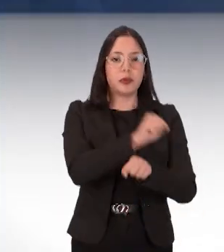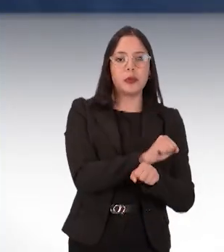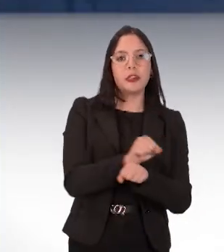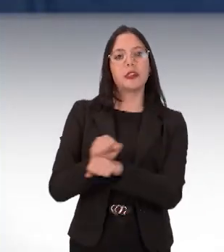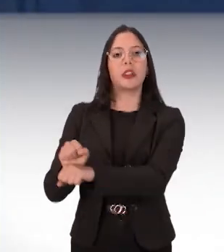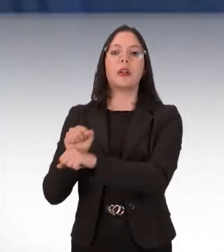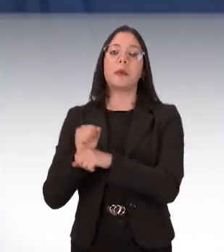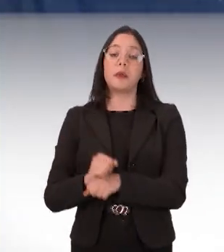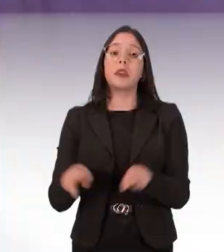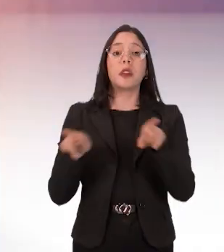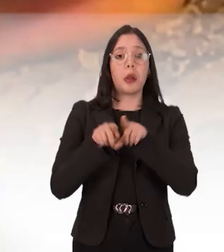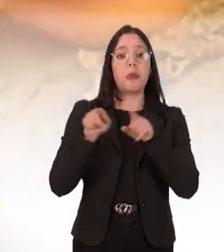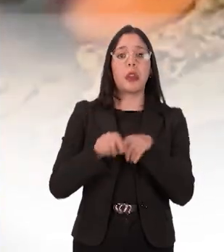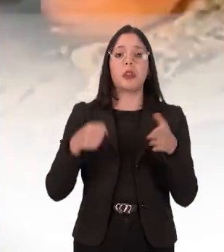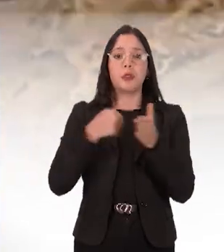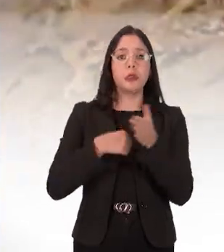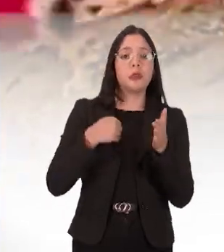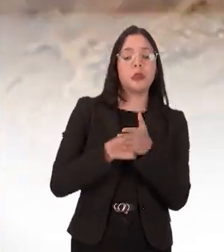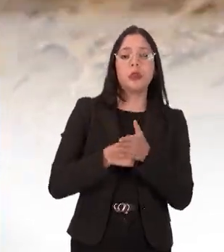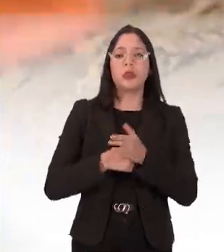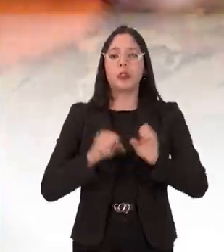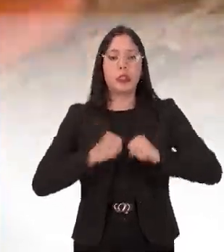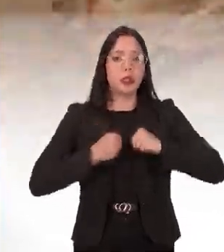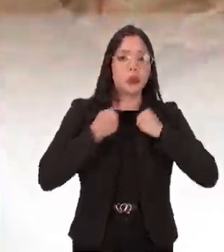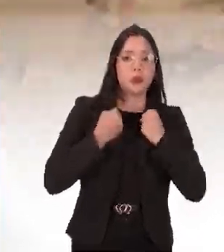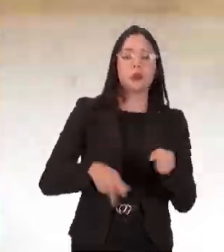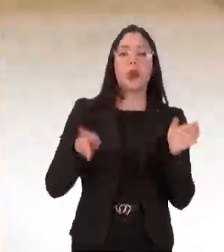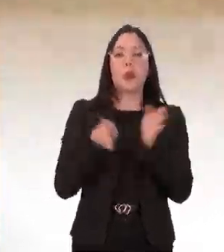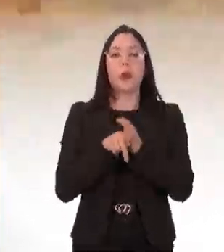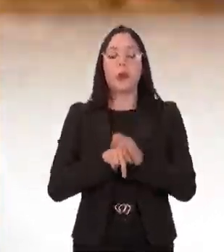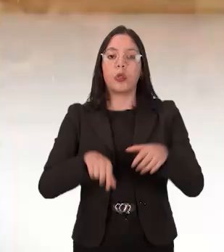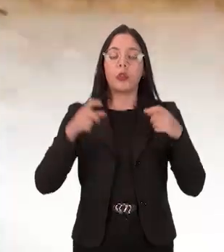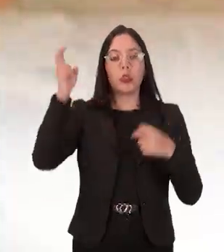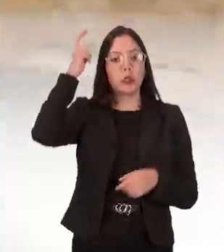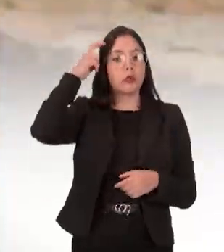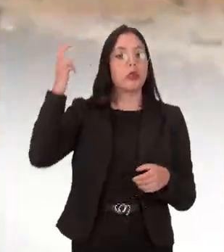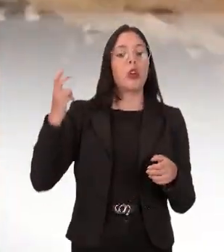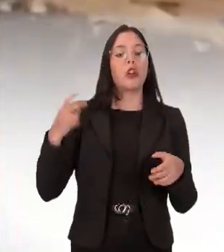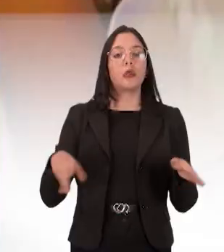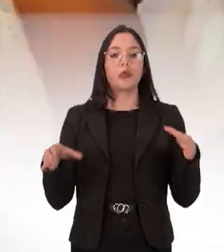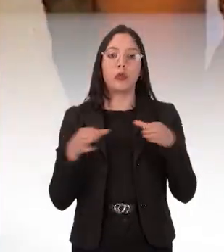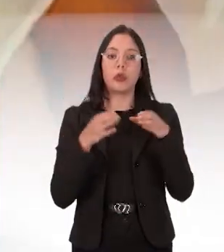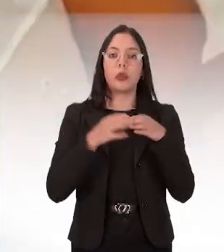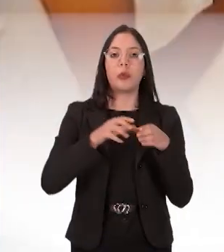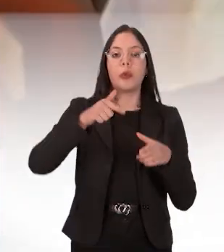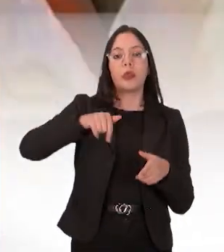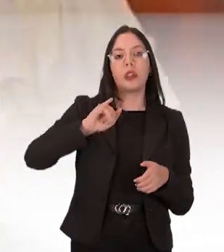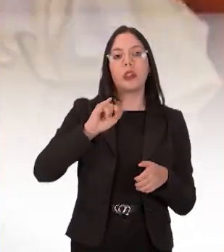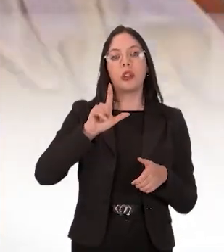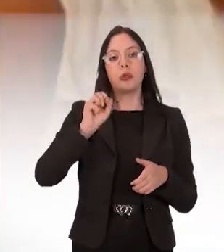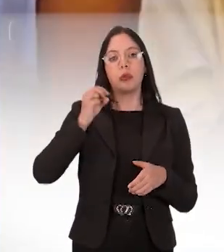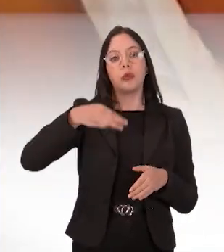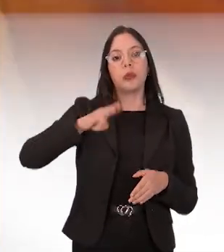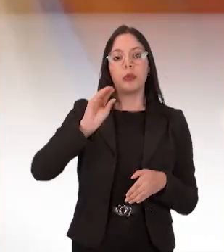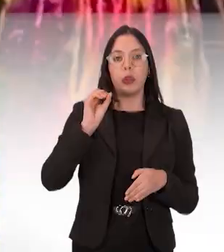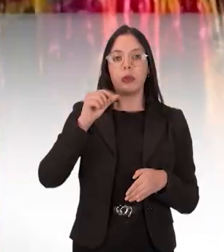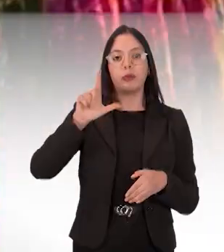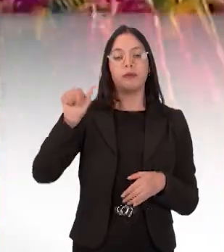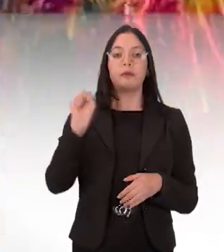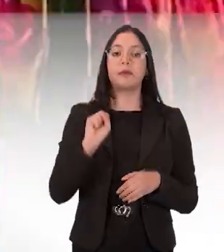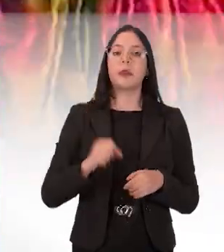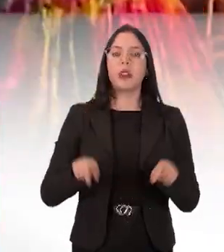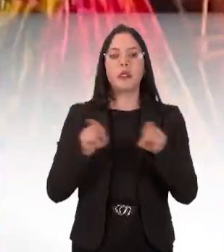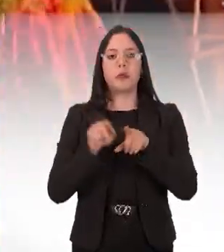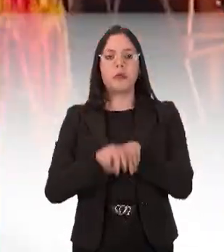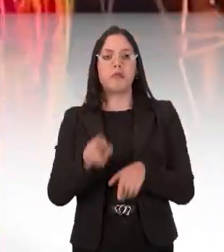do histórico de luta dos quilombolas, né? Da cultura, o aspecto bonito, o jogo,